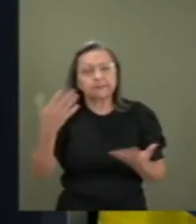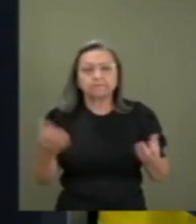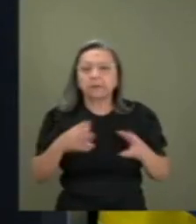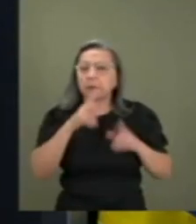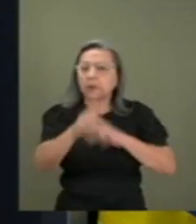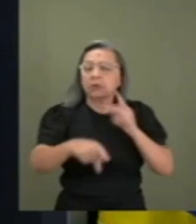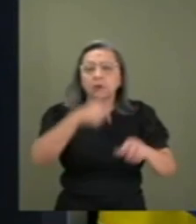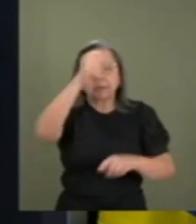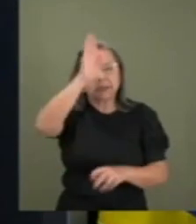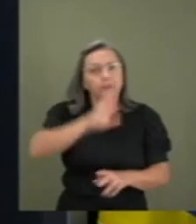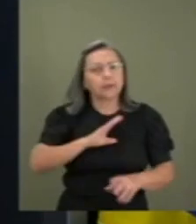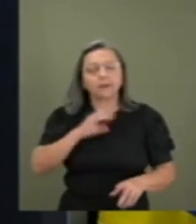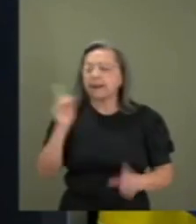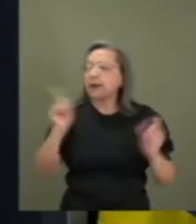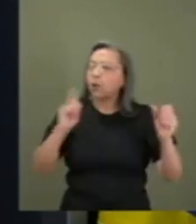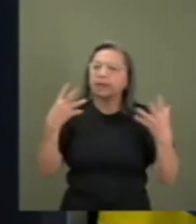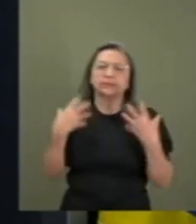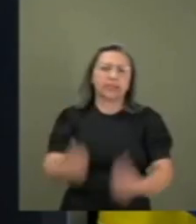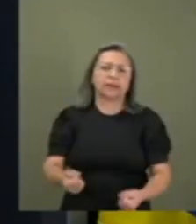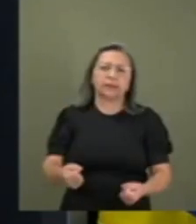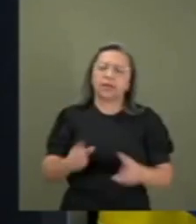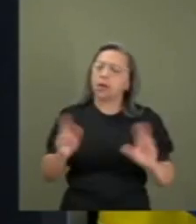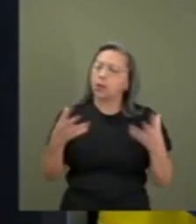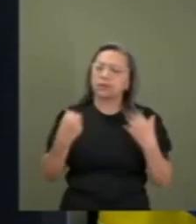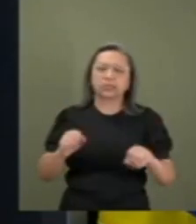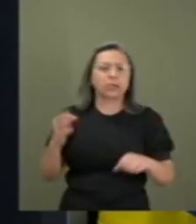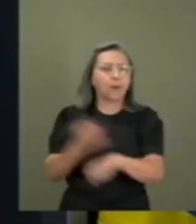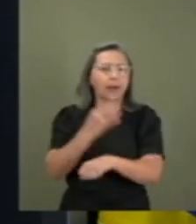esse tipo de absurdo.